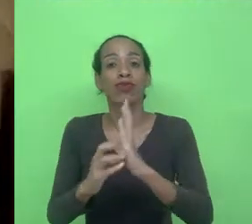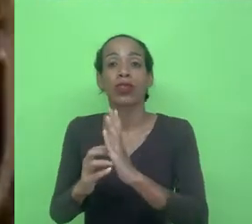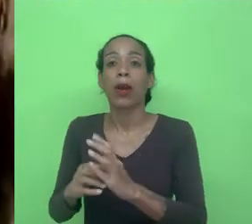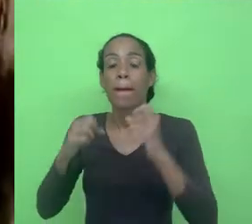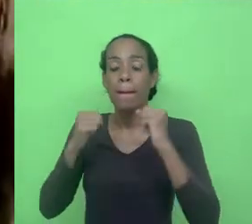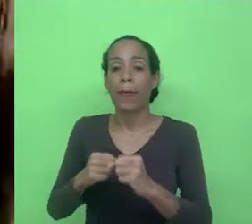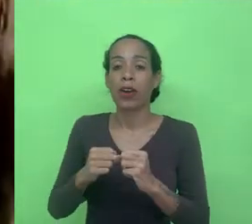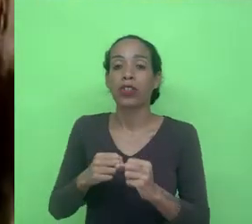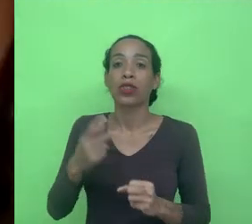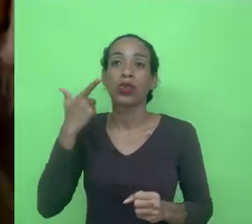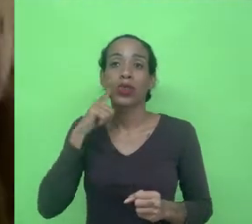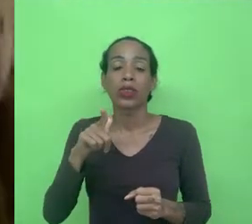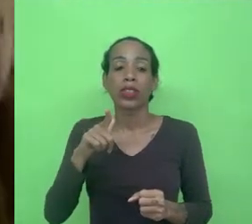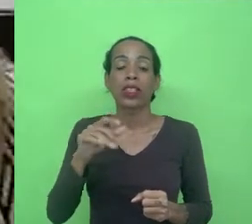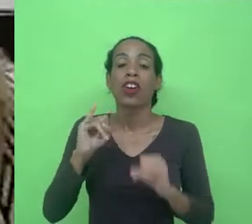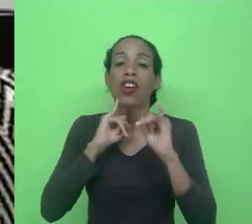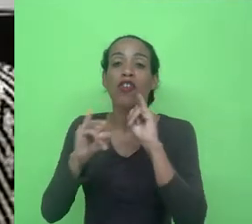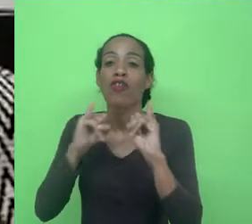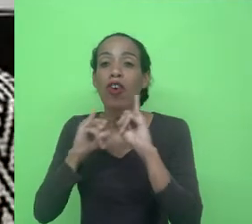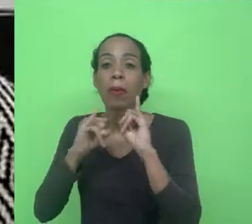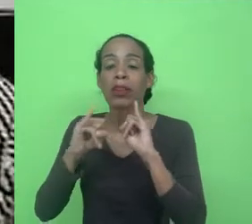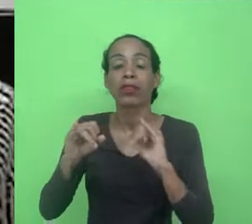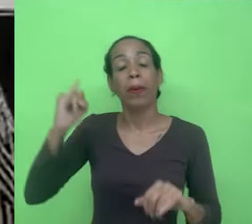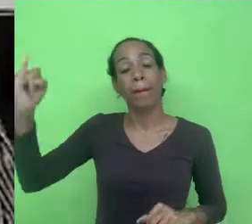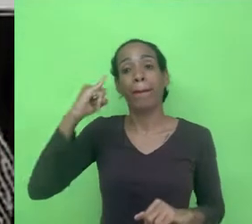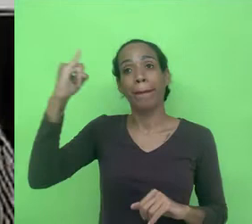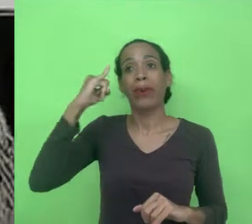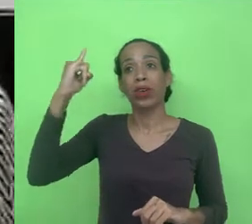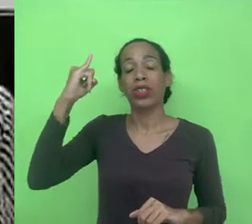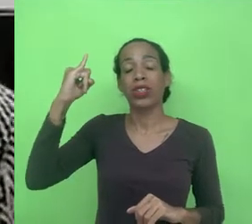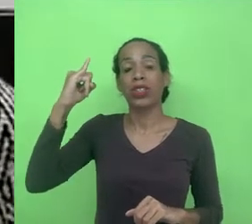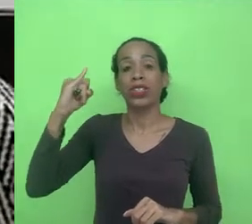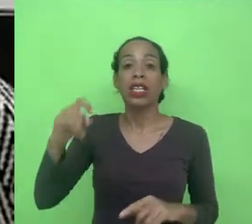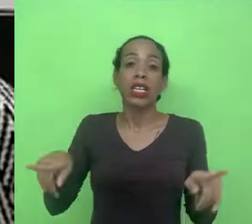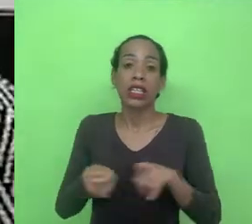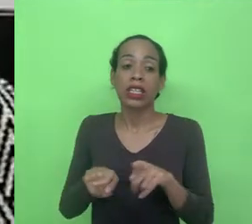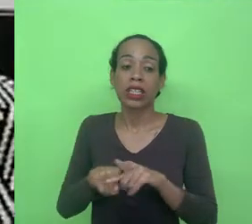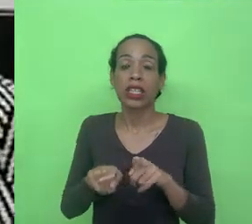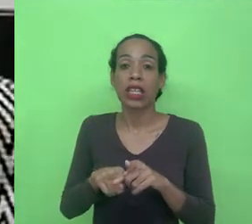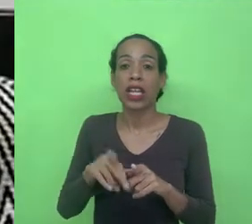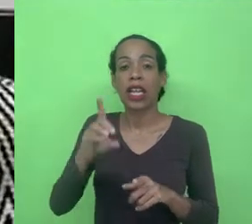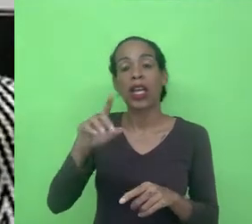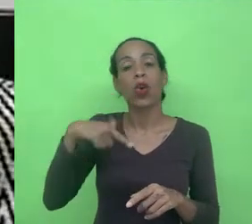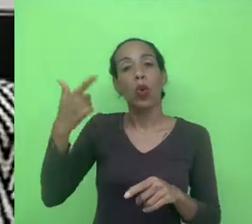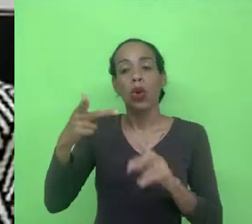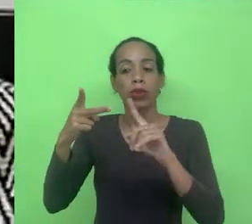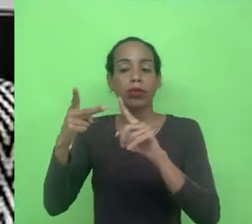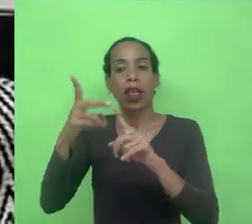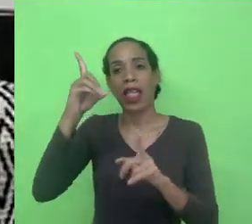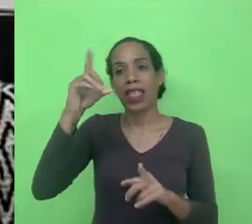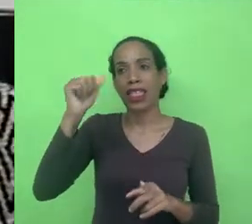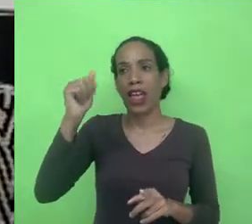obtenção de informações relevantes e a noção a conceituação de dadologia dadologia